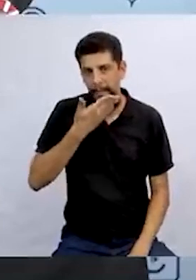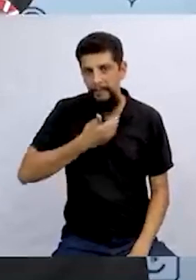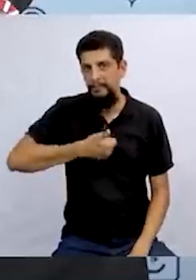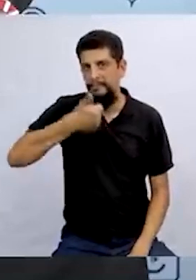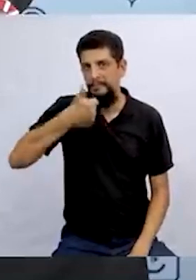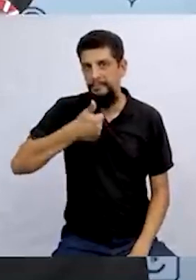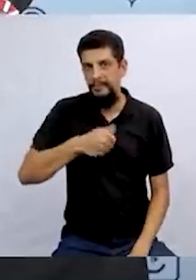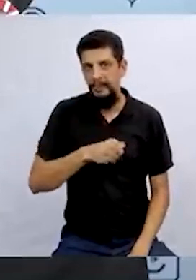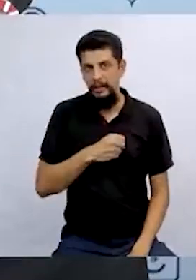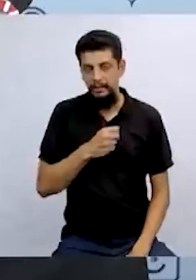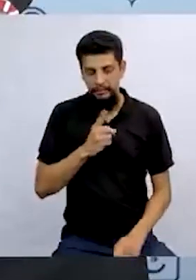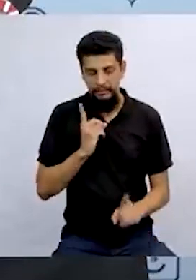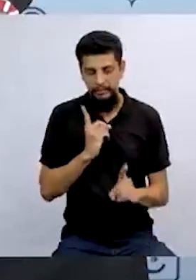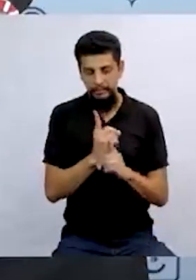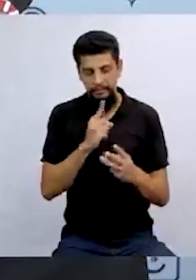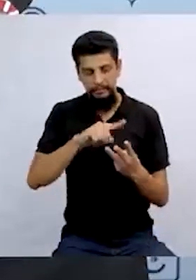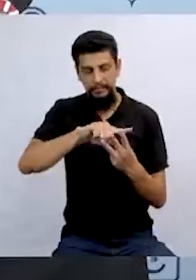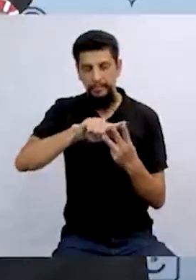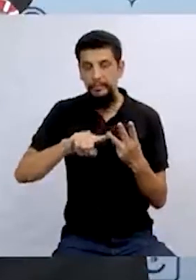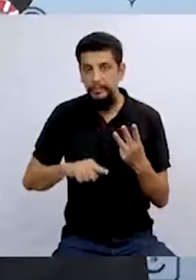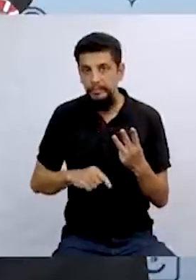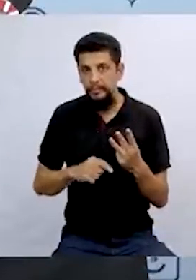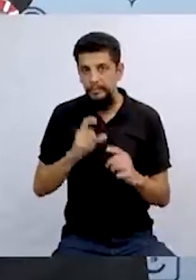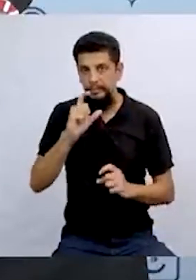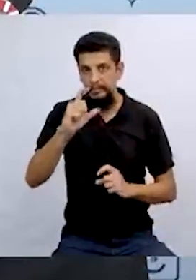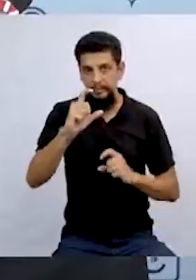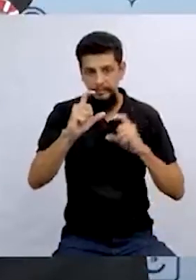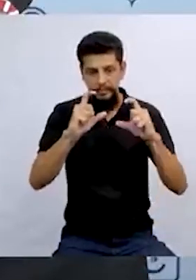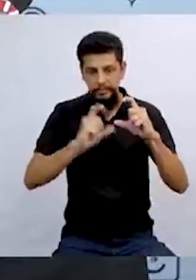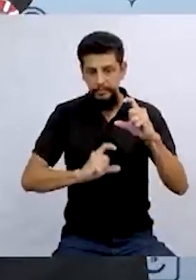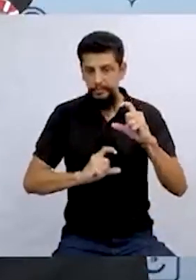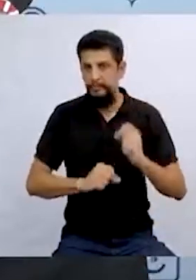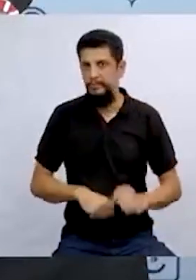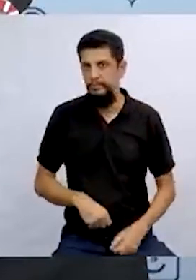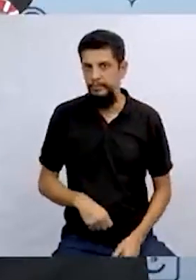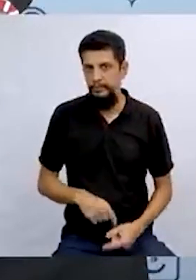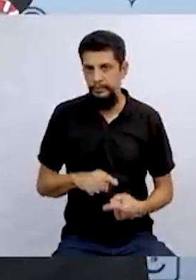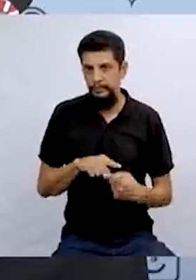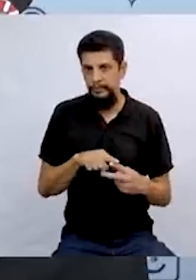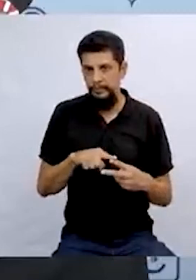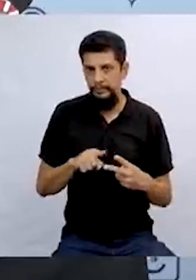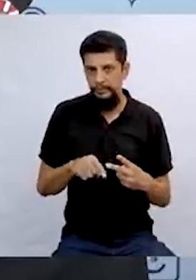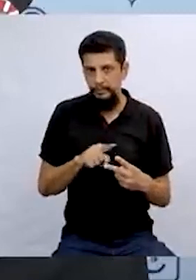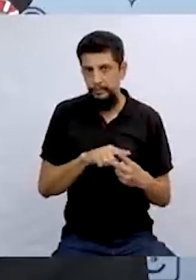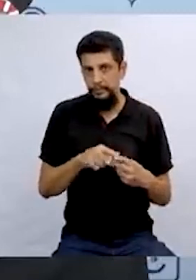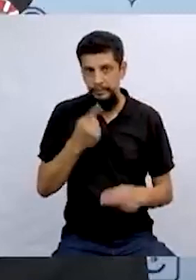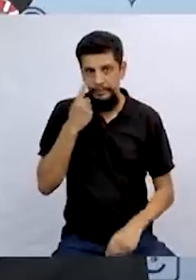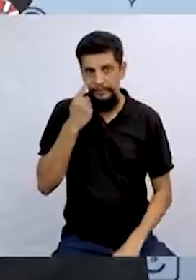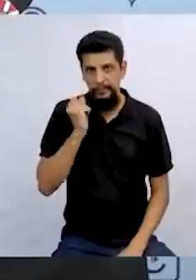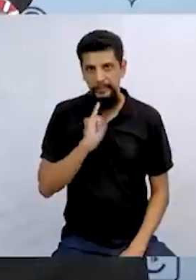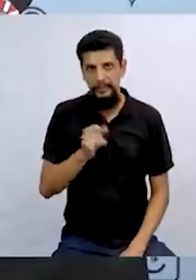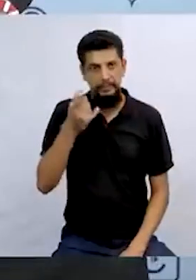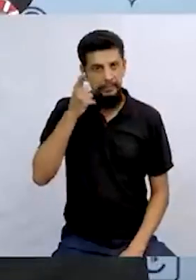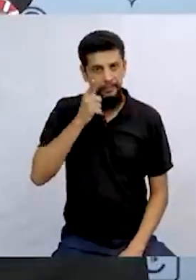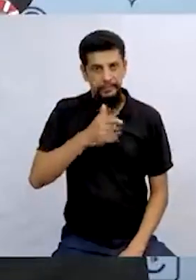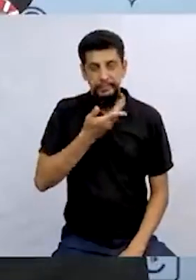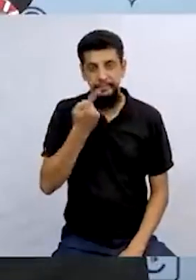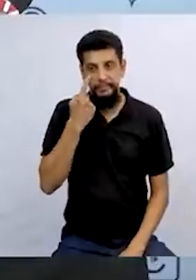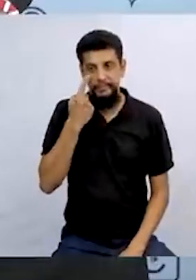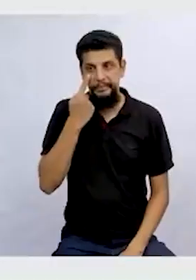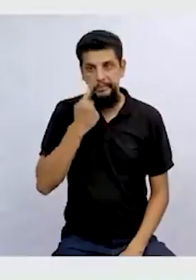então já tá bem melhor, né? Achou três cartas? Não. O que daí tá achando demais? São duas cartas. Vamos lá conferir se você